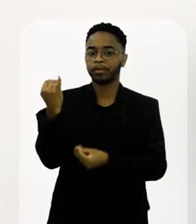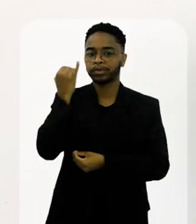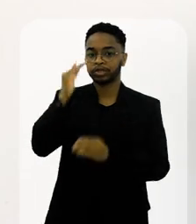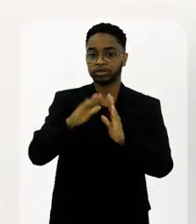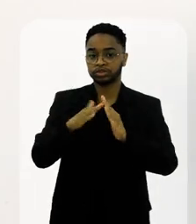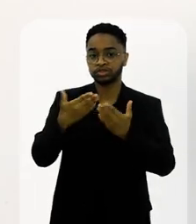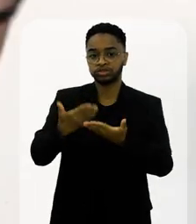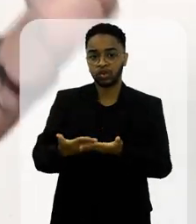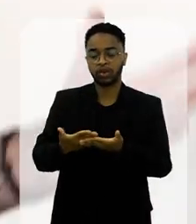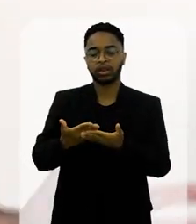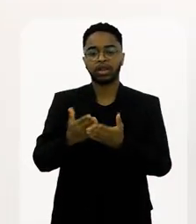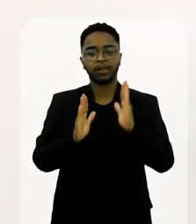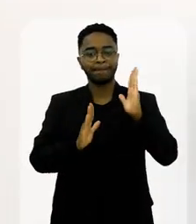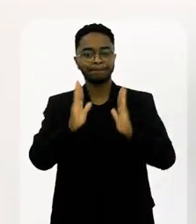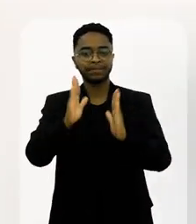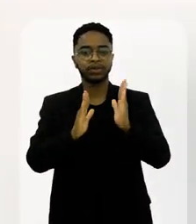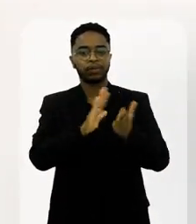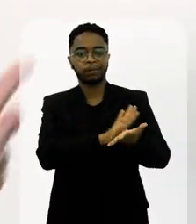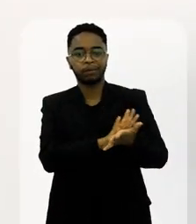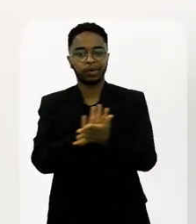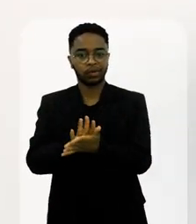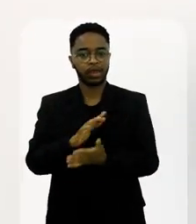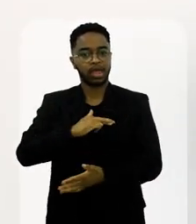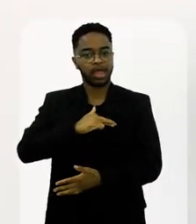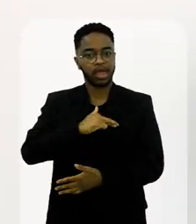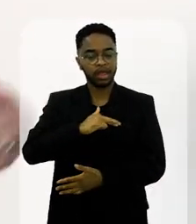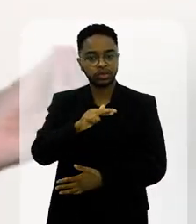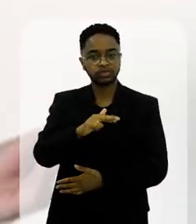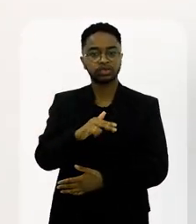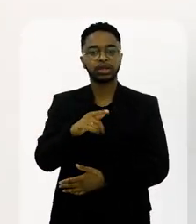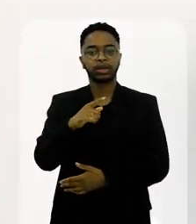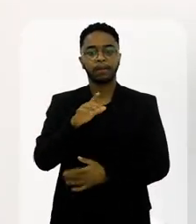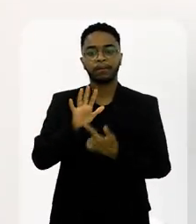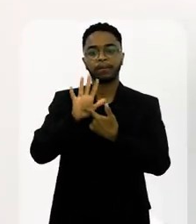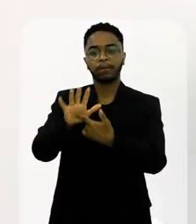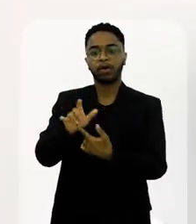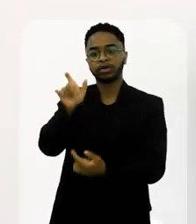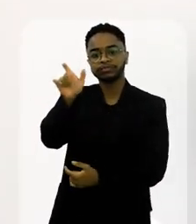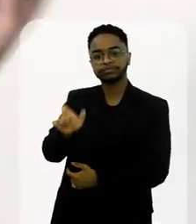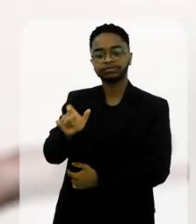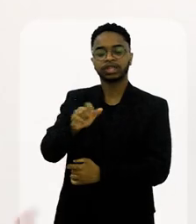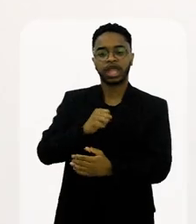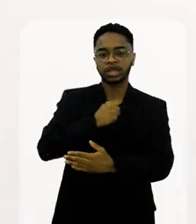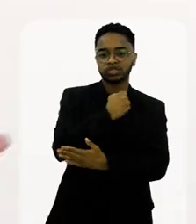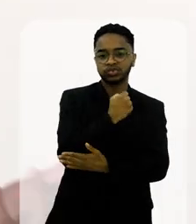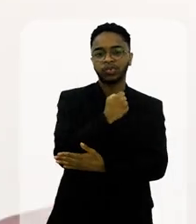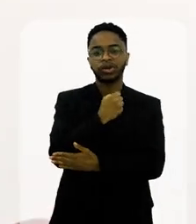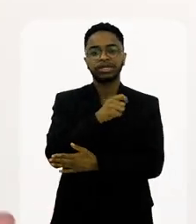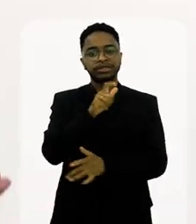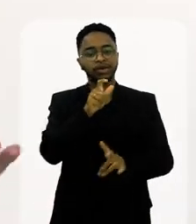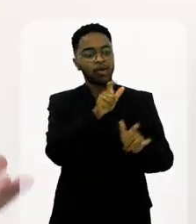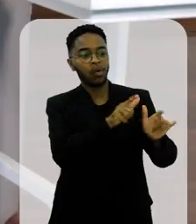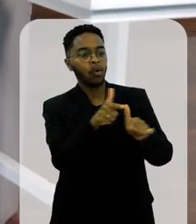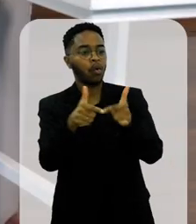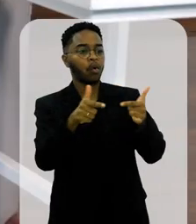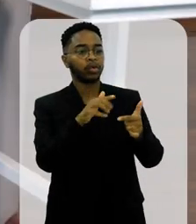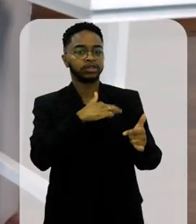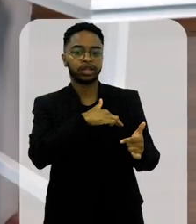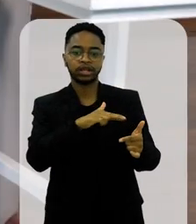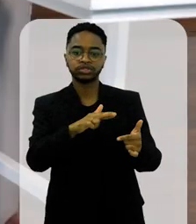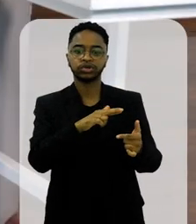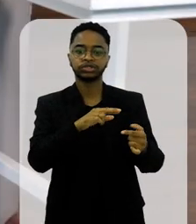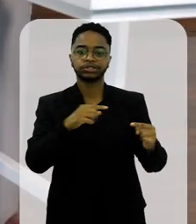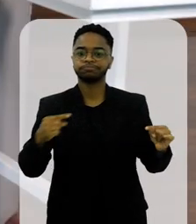trazer no momento de tolerância religiosa, etc, etc, a figura de Exu, que é uma figura demonizada, né? É isso que eu ia falar.